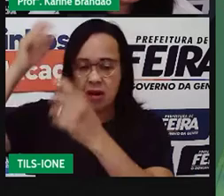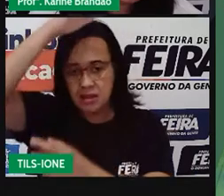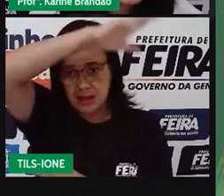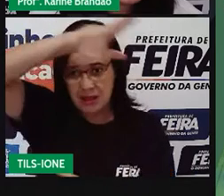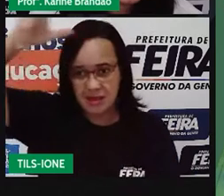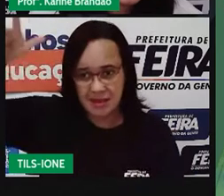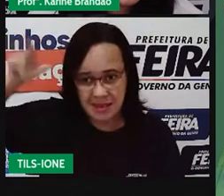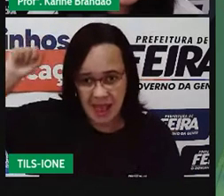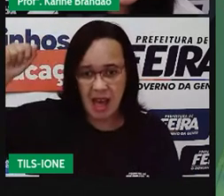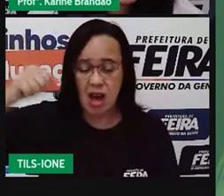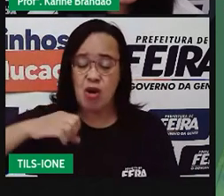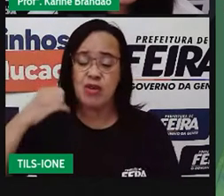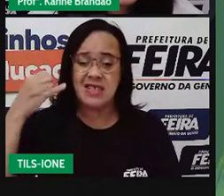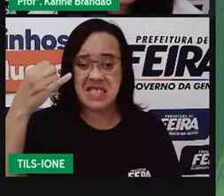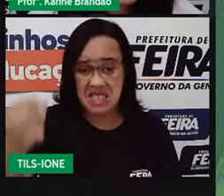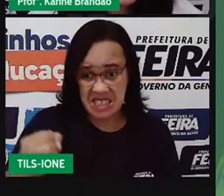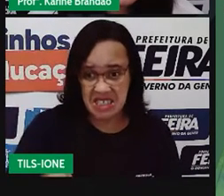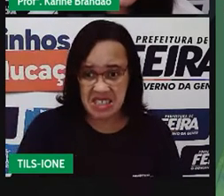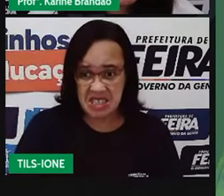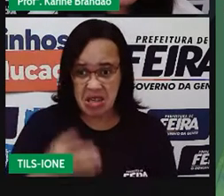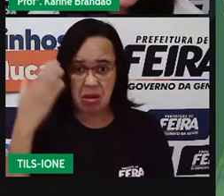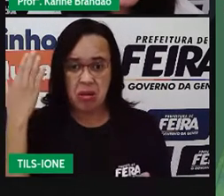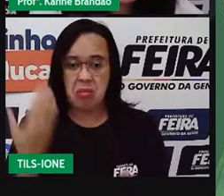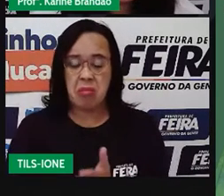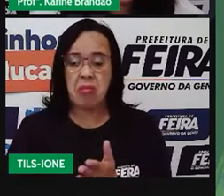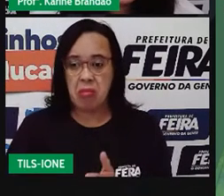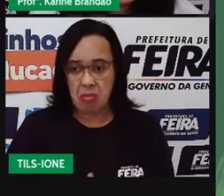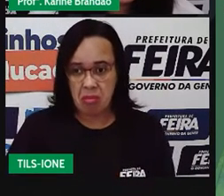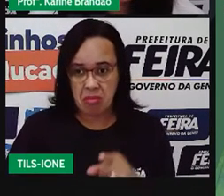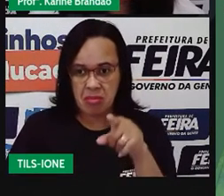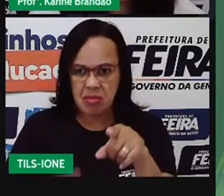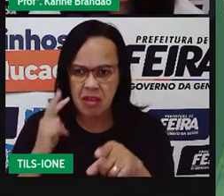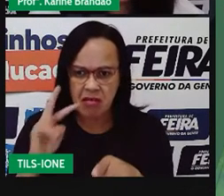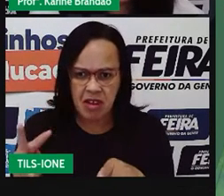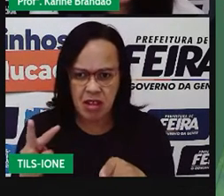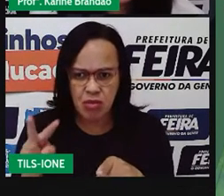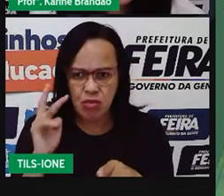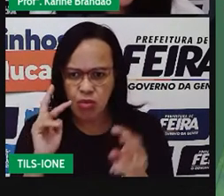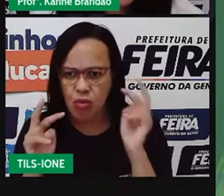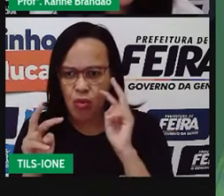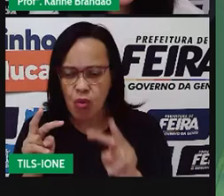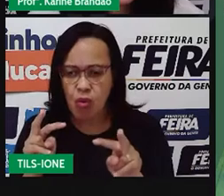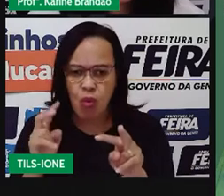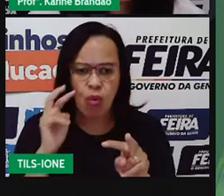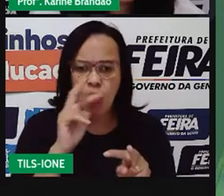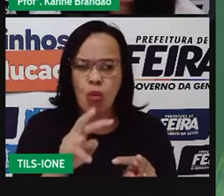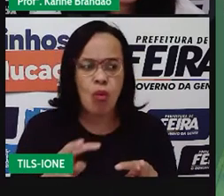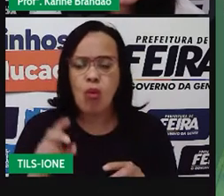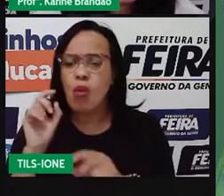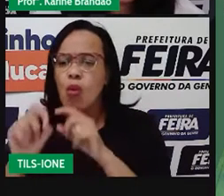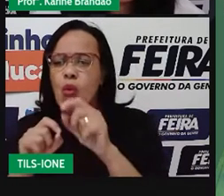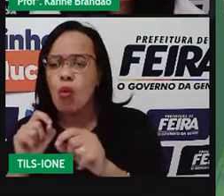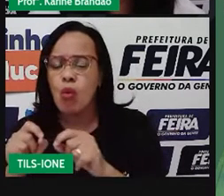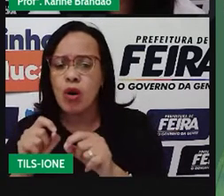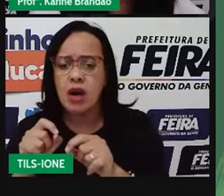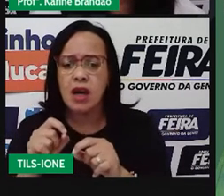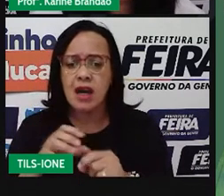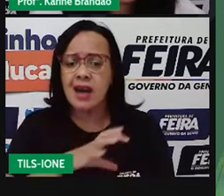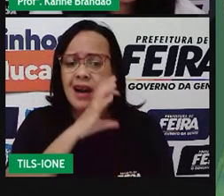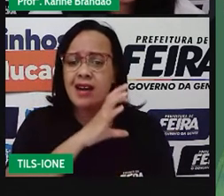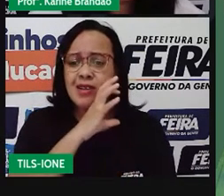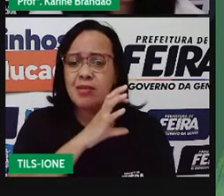vira presa a passo. Olha só o que aconteceu com o lobo, ao redor dele tem uma tibóia, tem um jacaré,